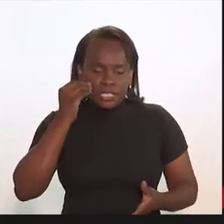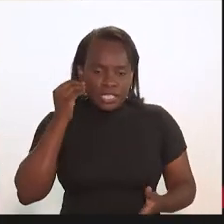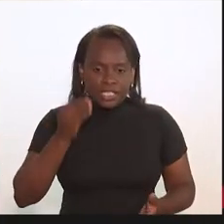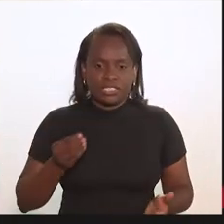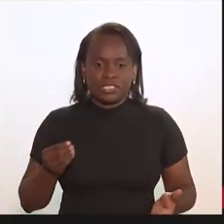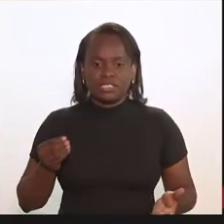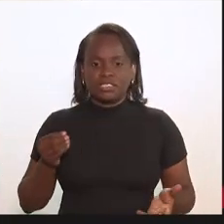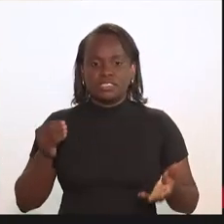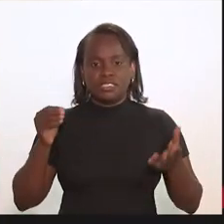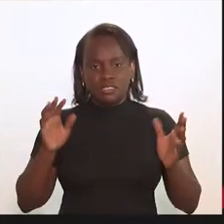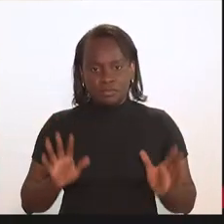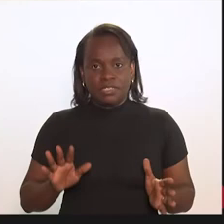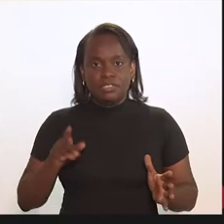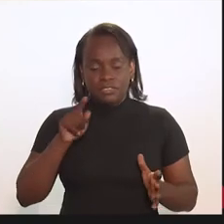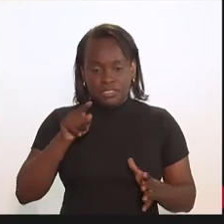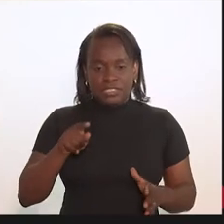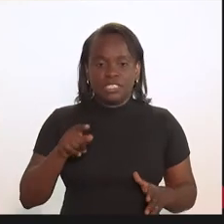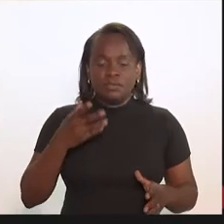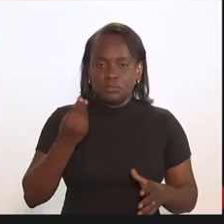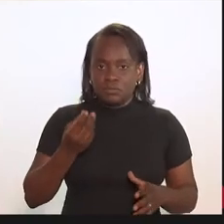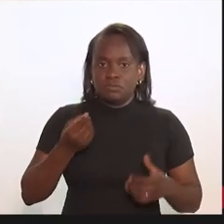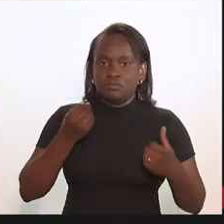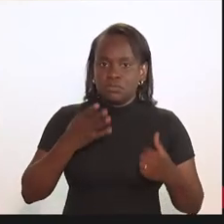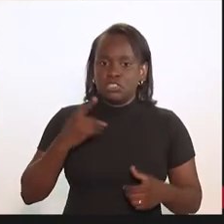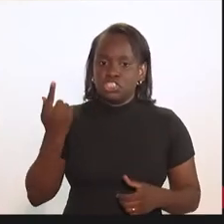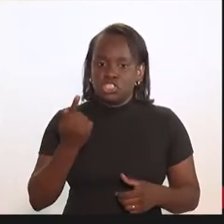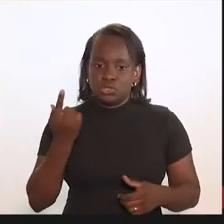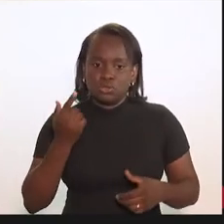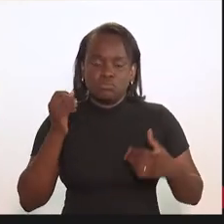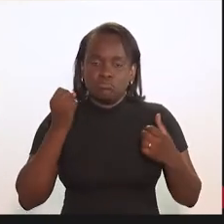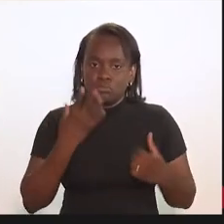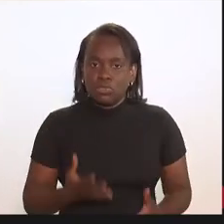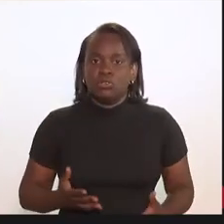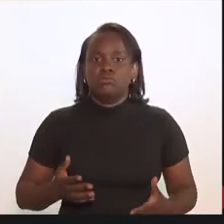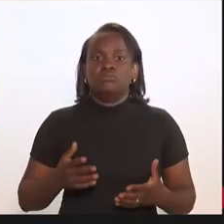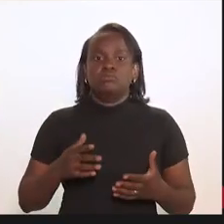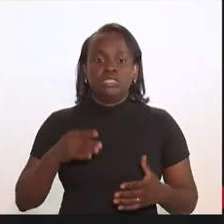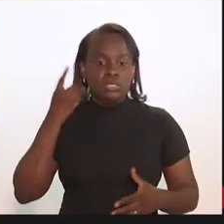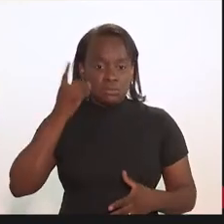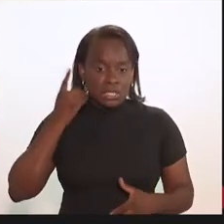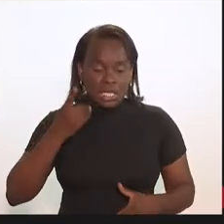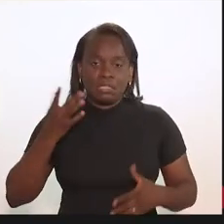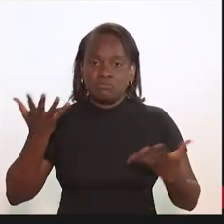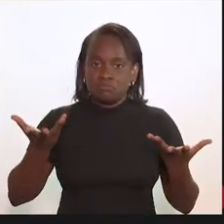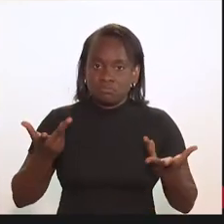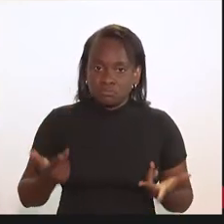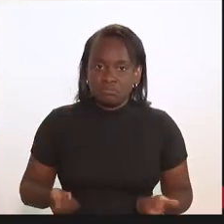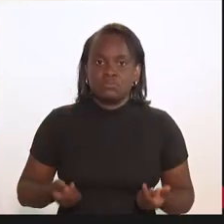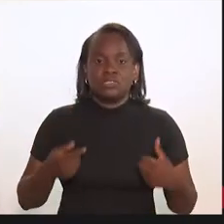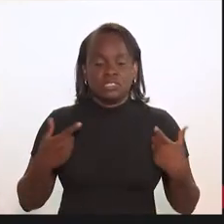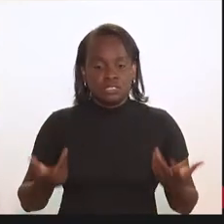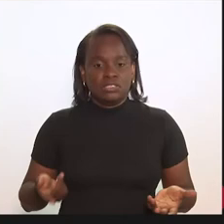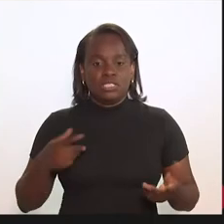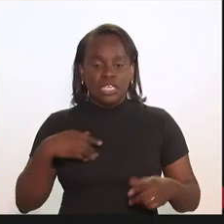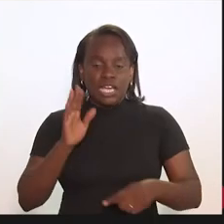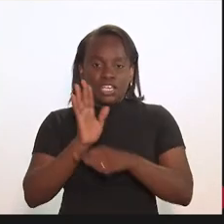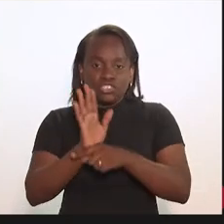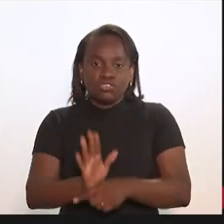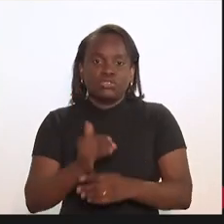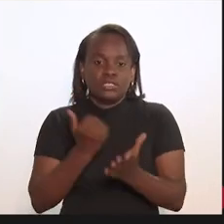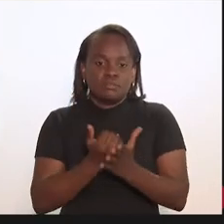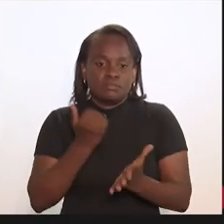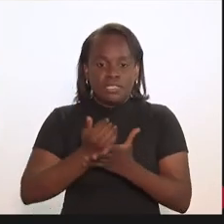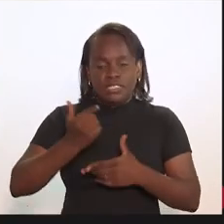sua experiência, porque você foi um grande gestor, é um grande deputado e só tem a